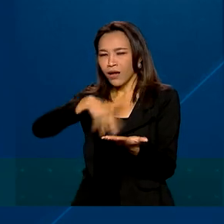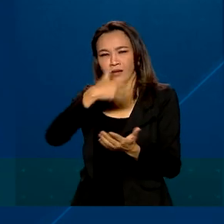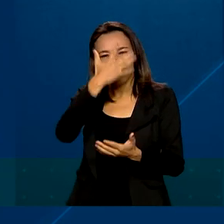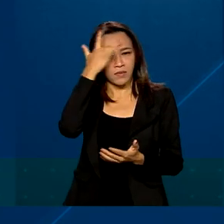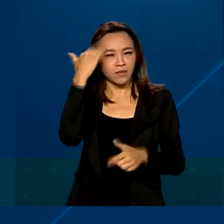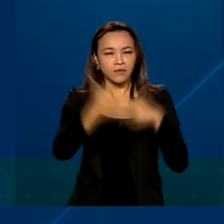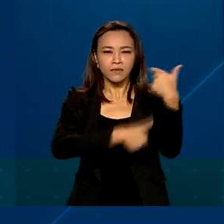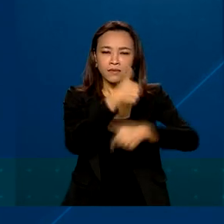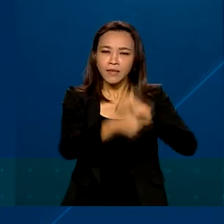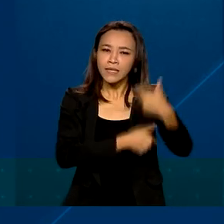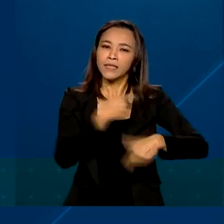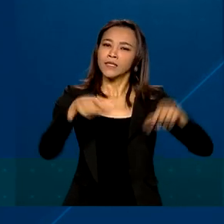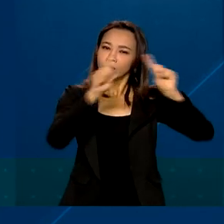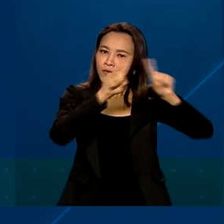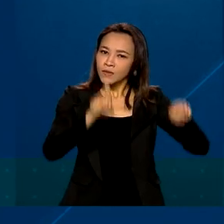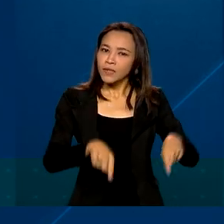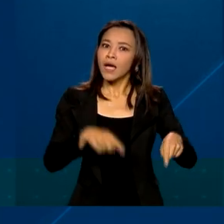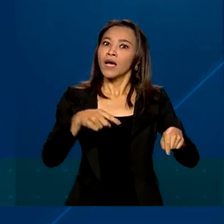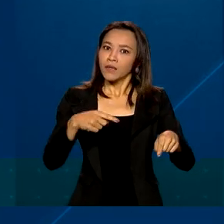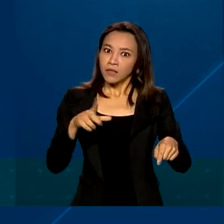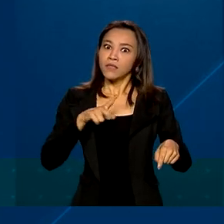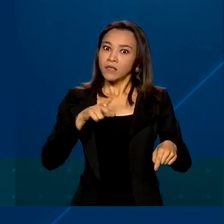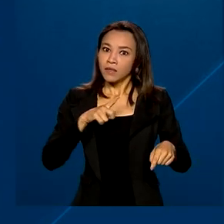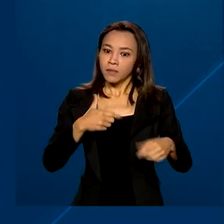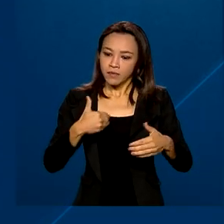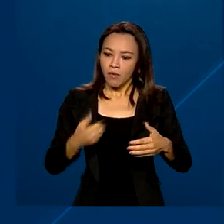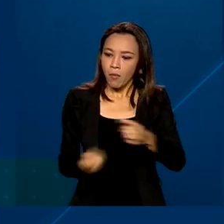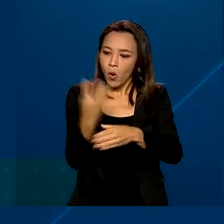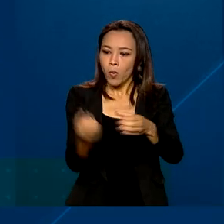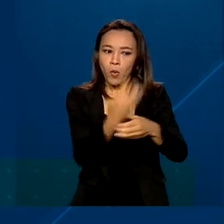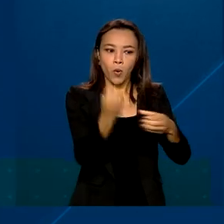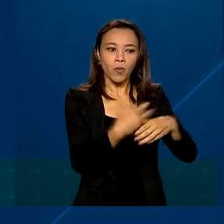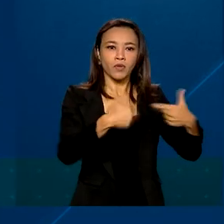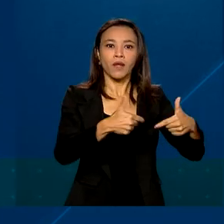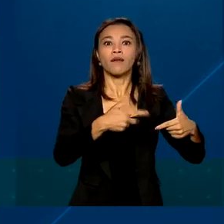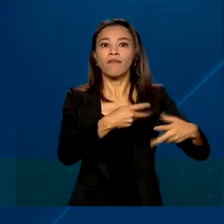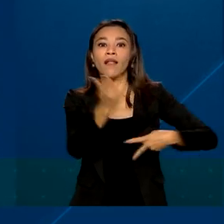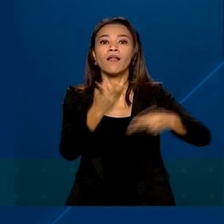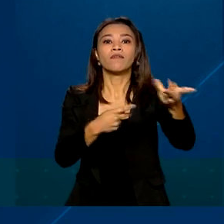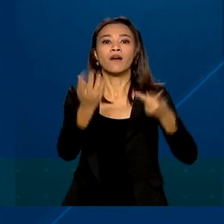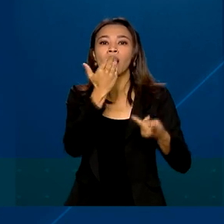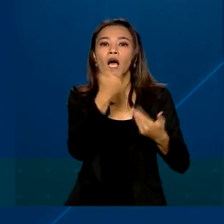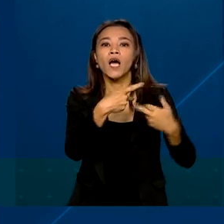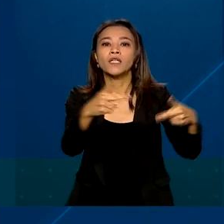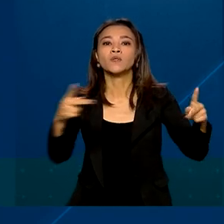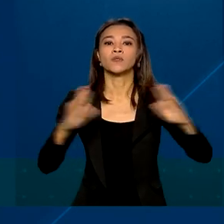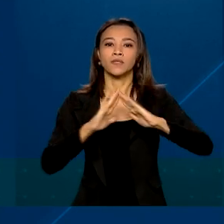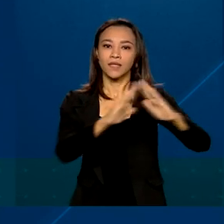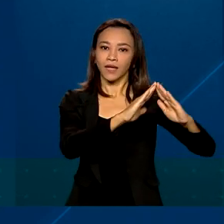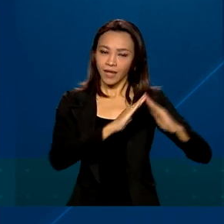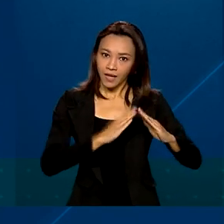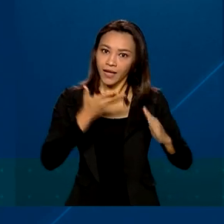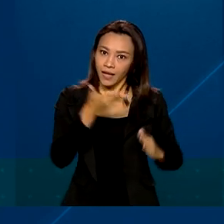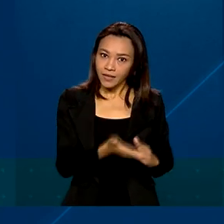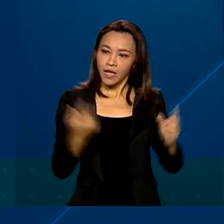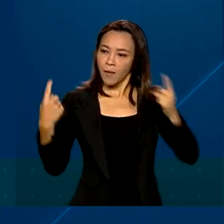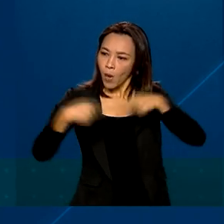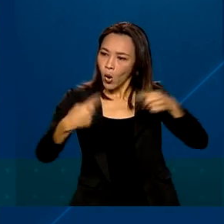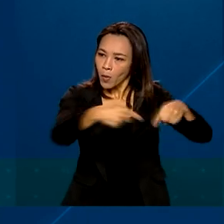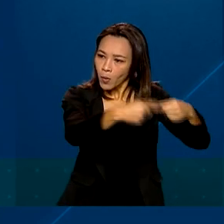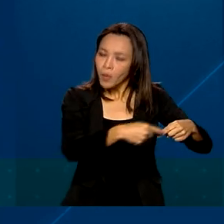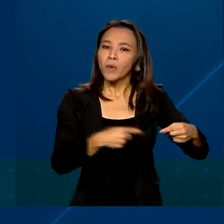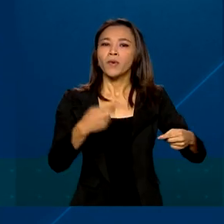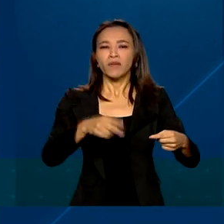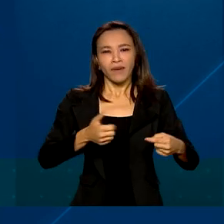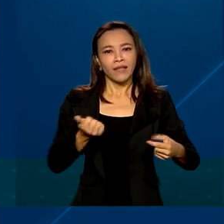são os funcionários, são os empregos que foram gerados aqui, é gente que vai levar seu sustento para dentro de casa, é competitividade, é o produtor que vai ter